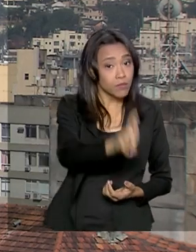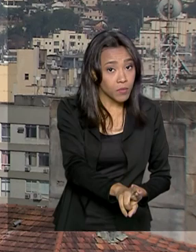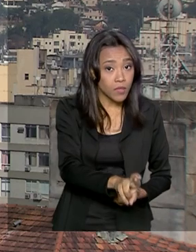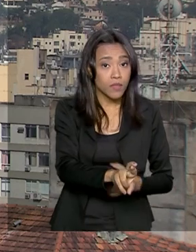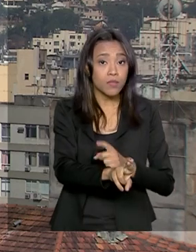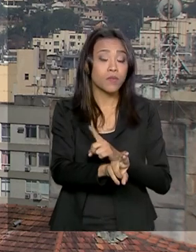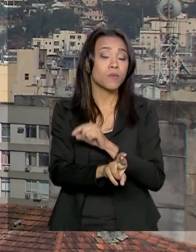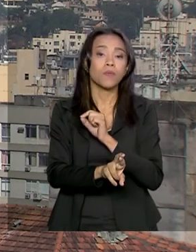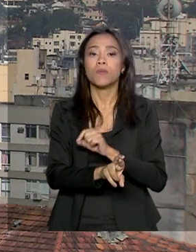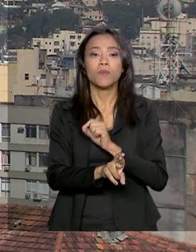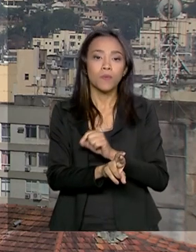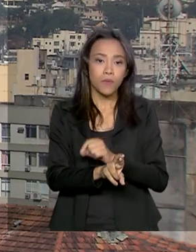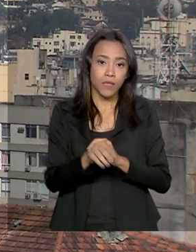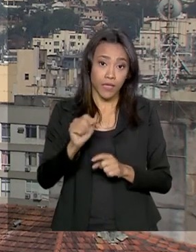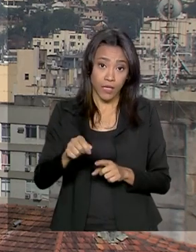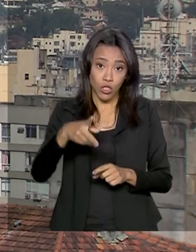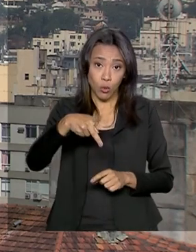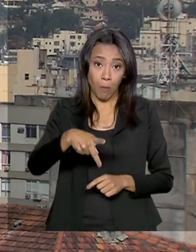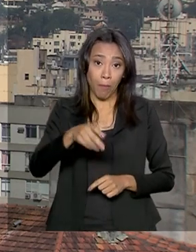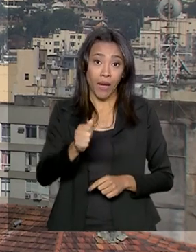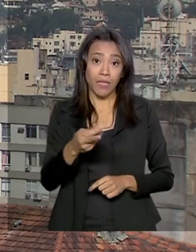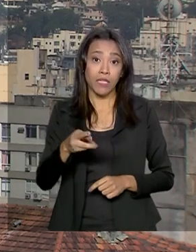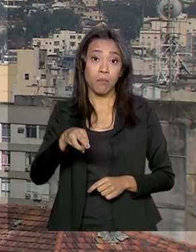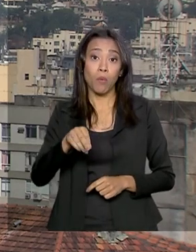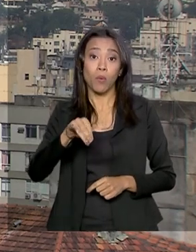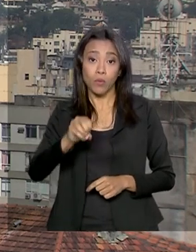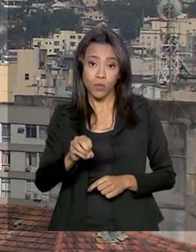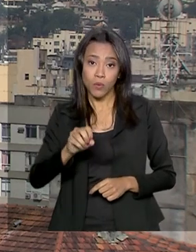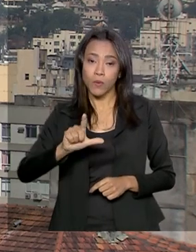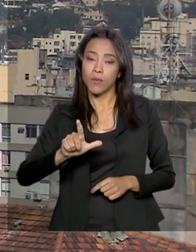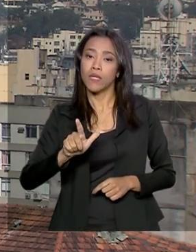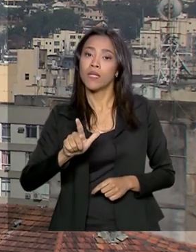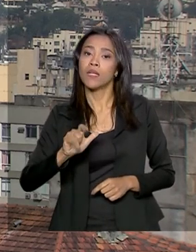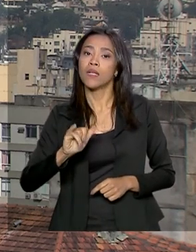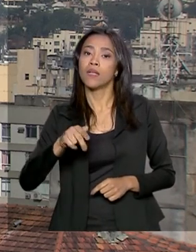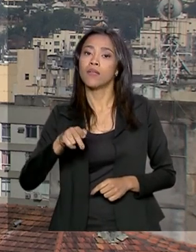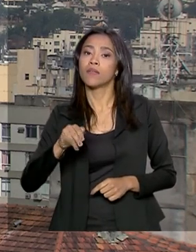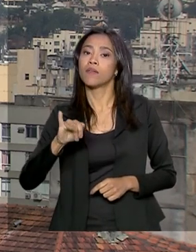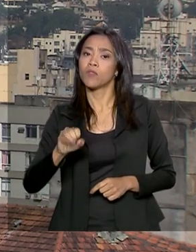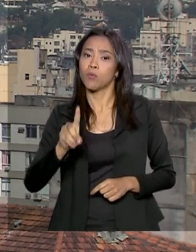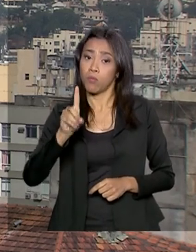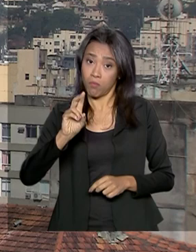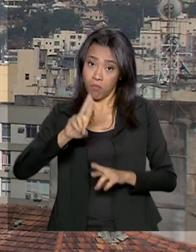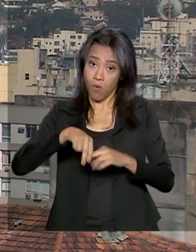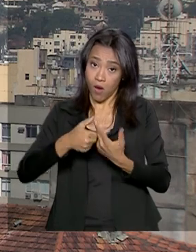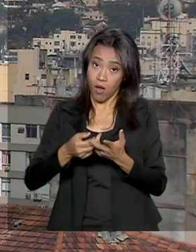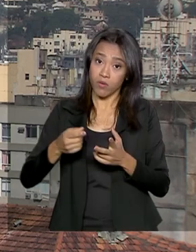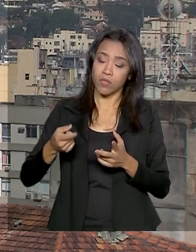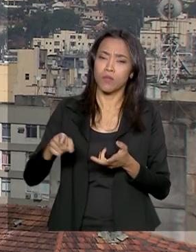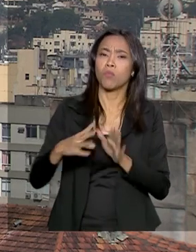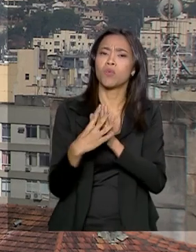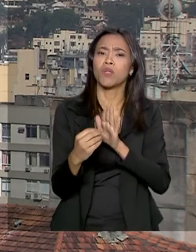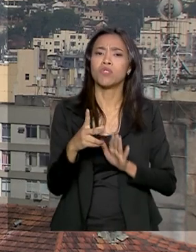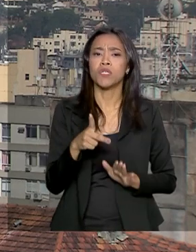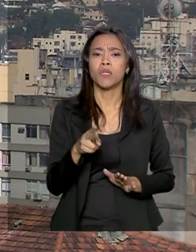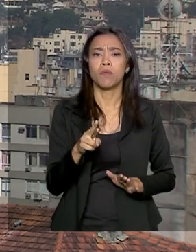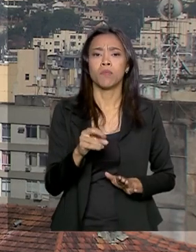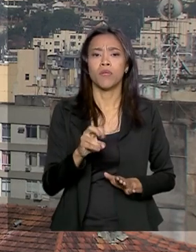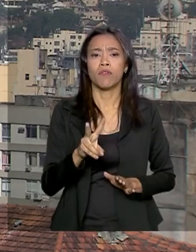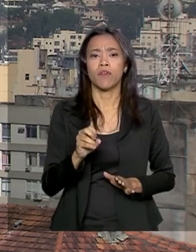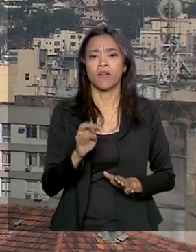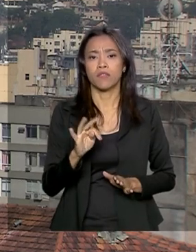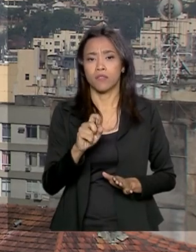reversão do patrimônio líquido negativo da Amazonas Energia decorrente da privatização da empresa. No primeiro semestre, a